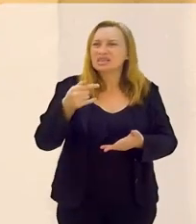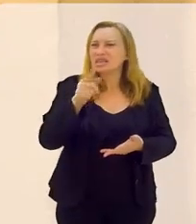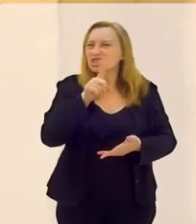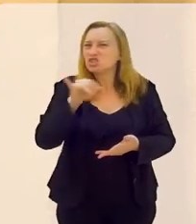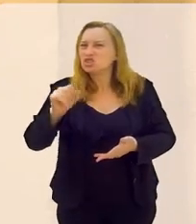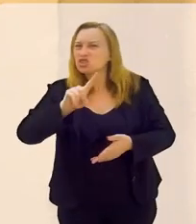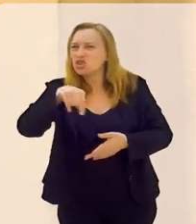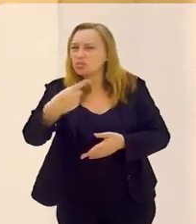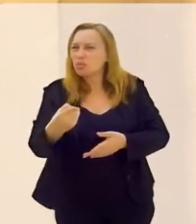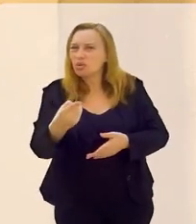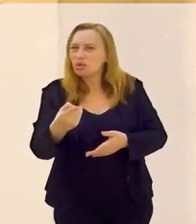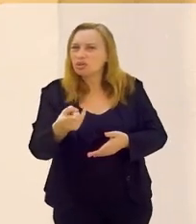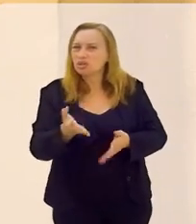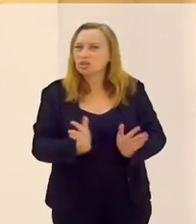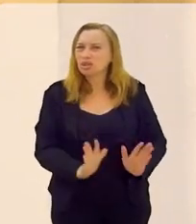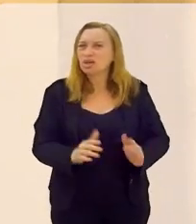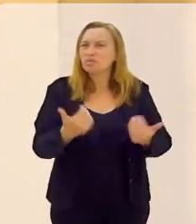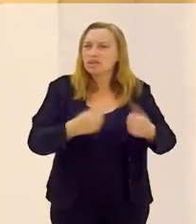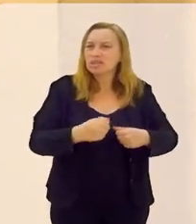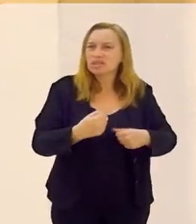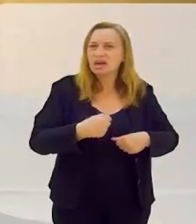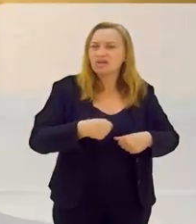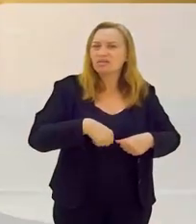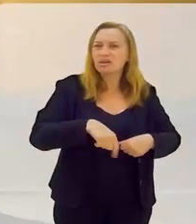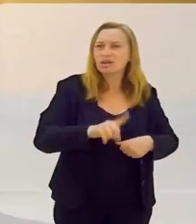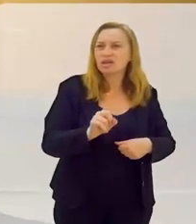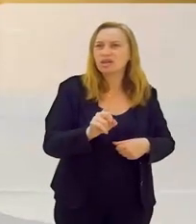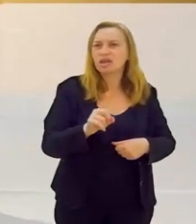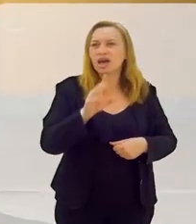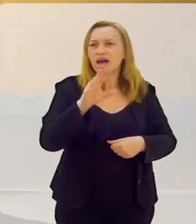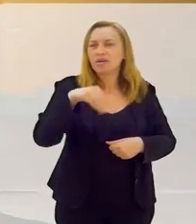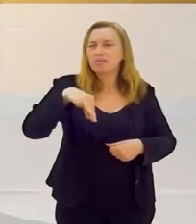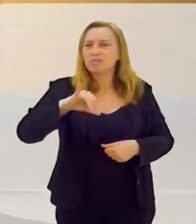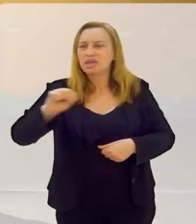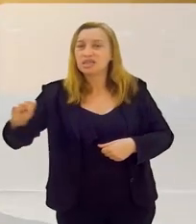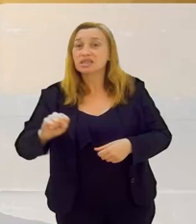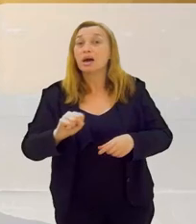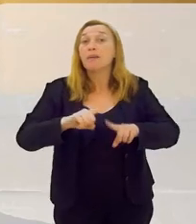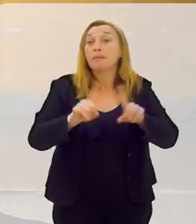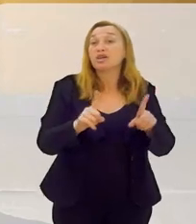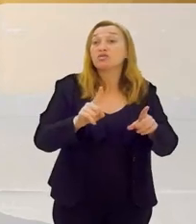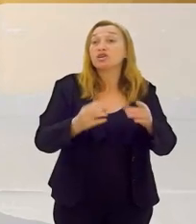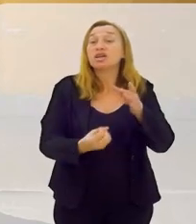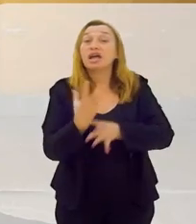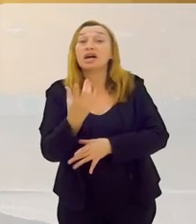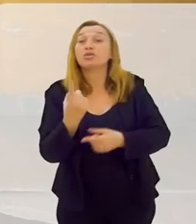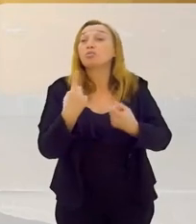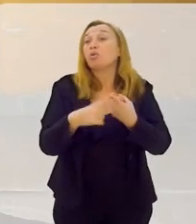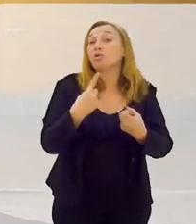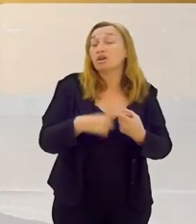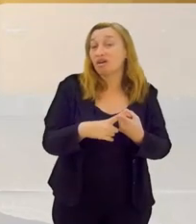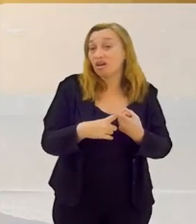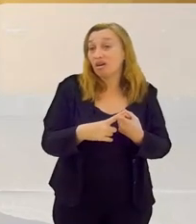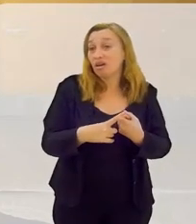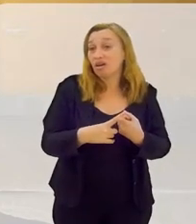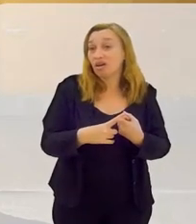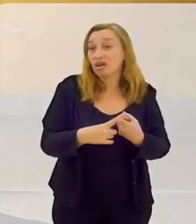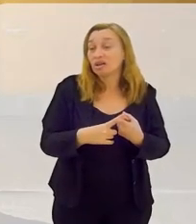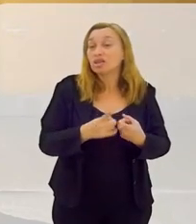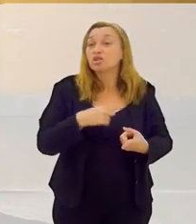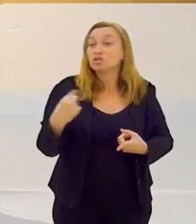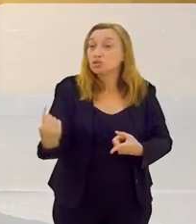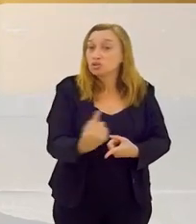quando sete dias depois que saía, tinha que assistir uma missa. Mas isso se foi criado porque era uma forma de...